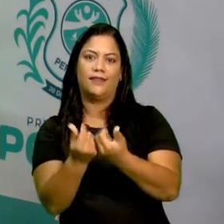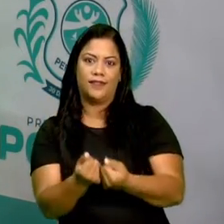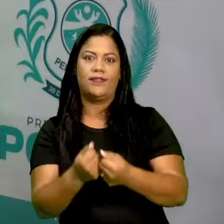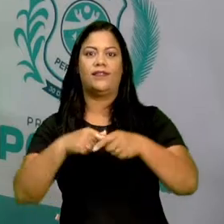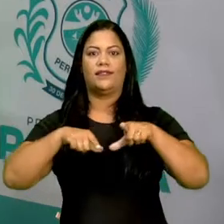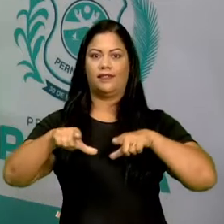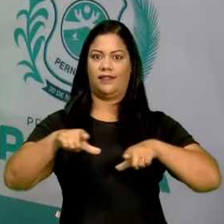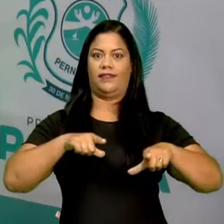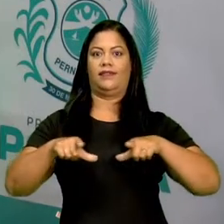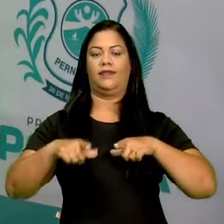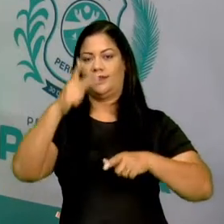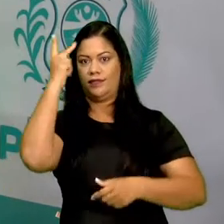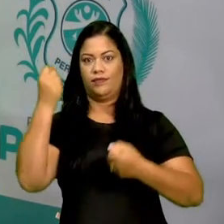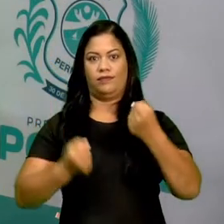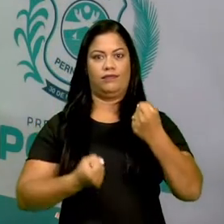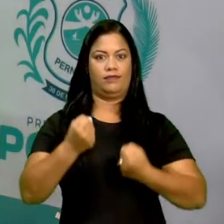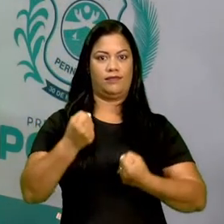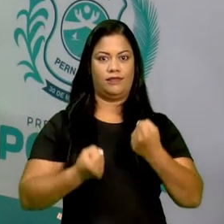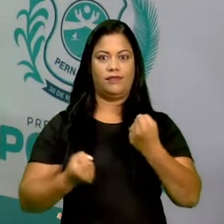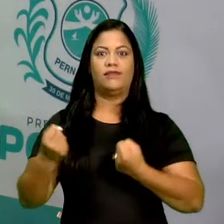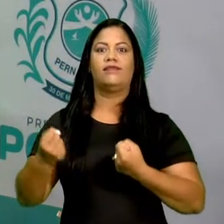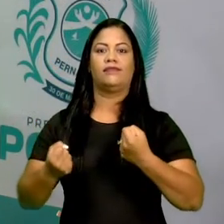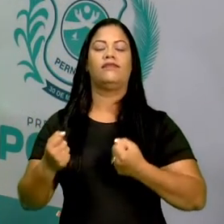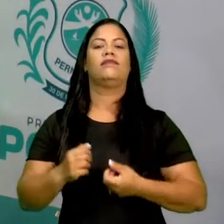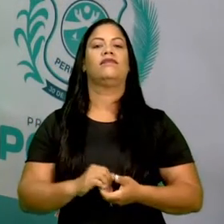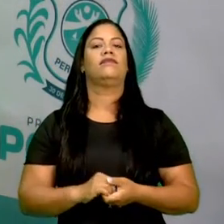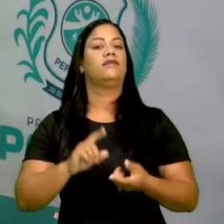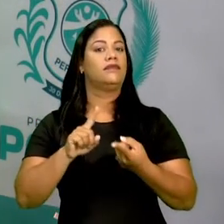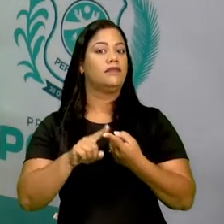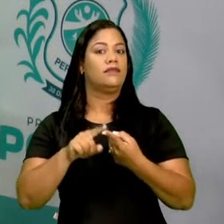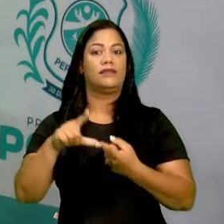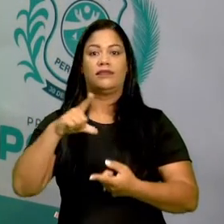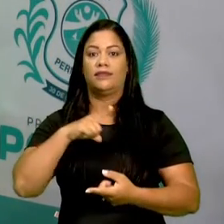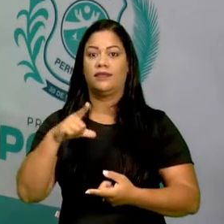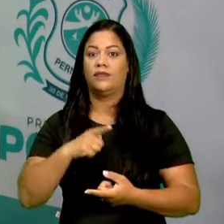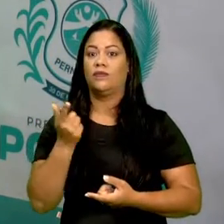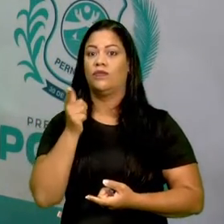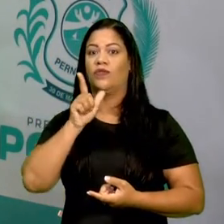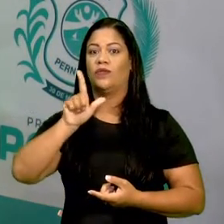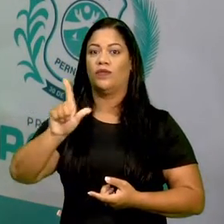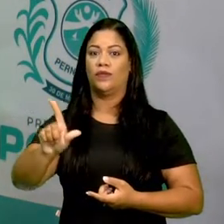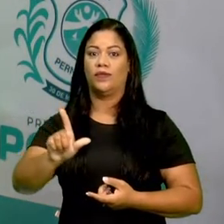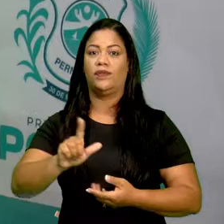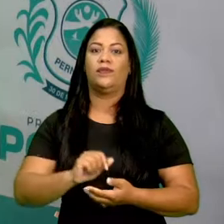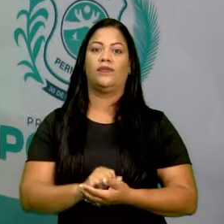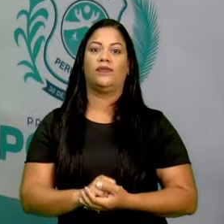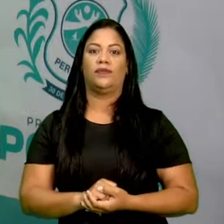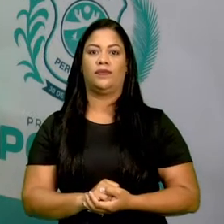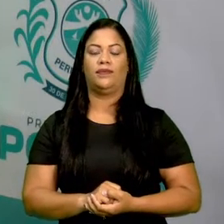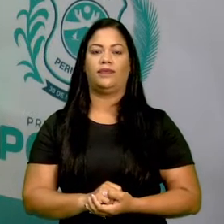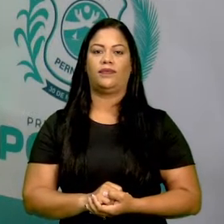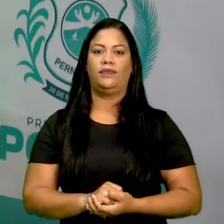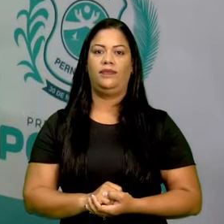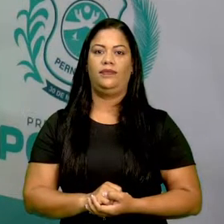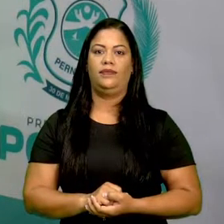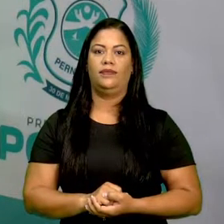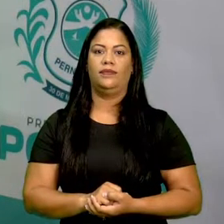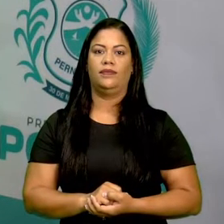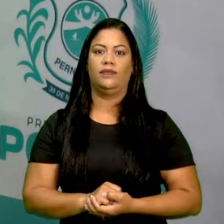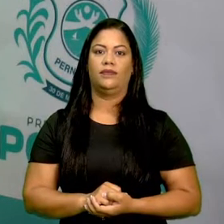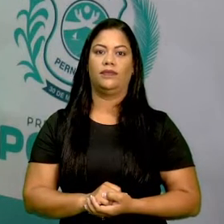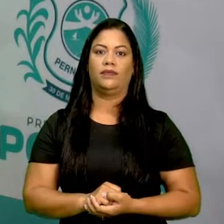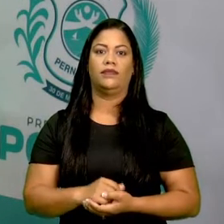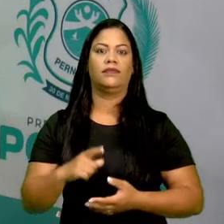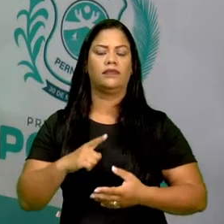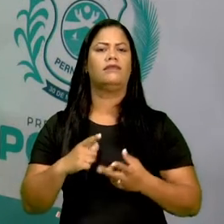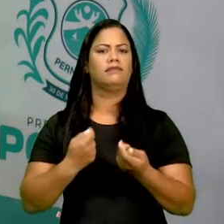emprego, tá certo? Também nós temos um outro ponto que